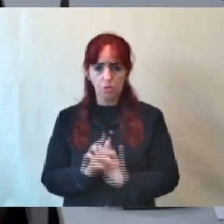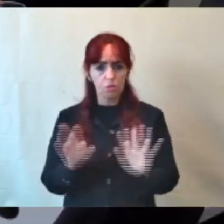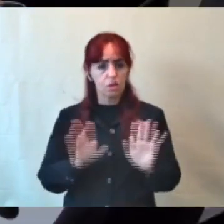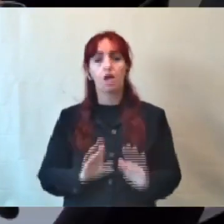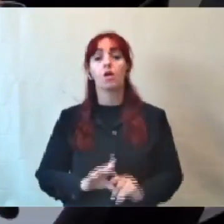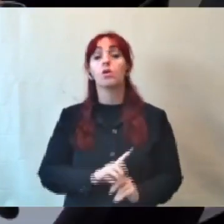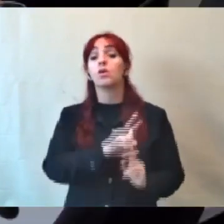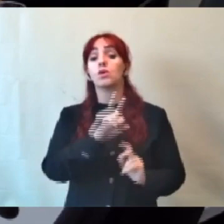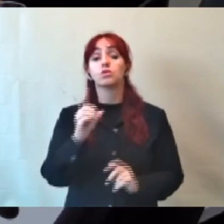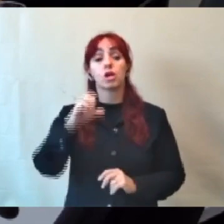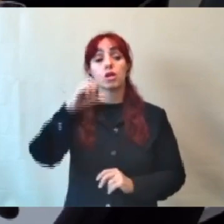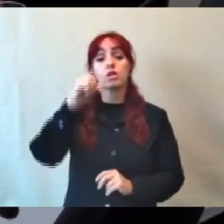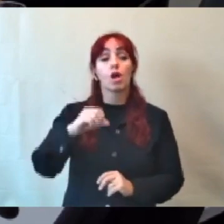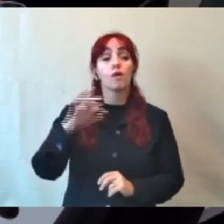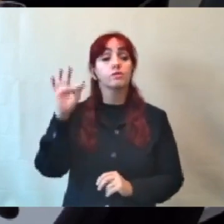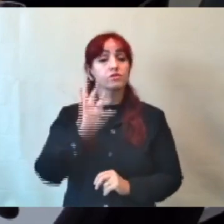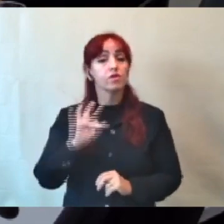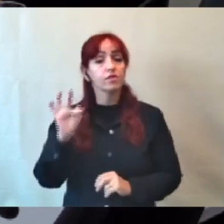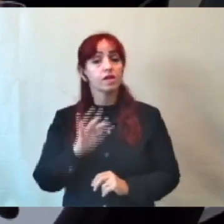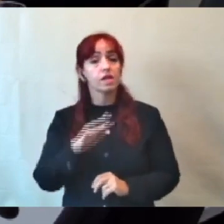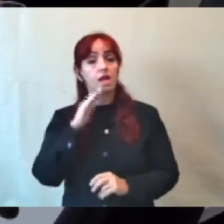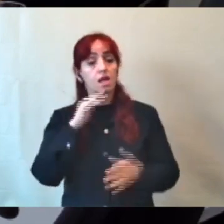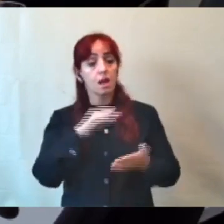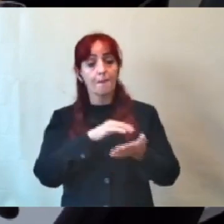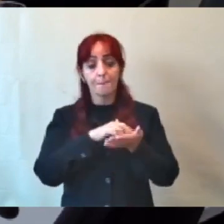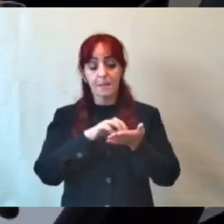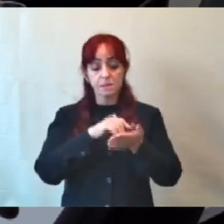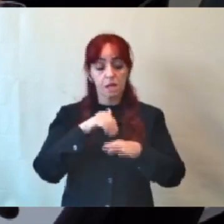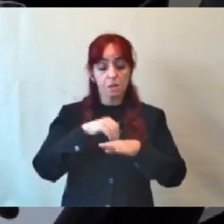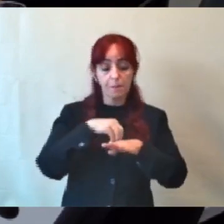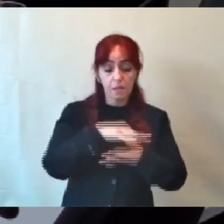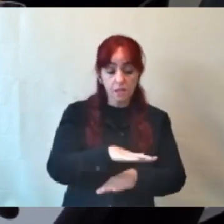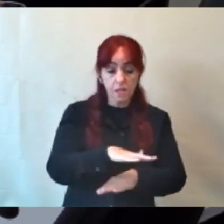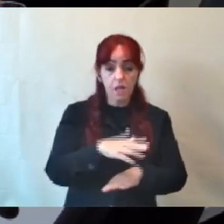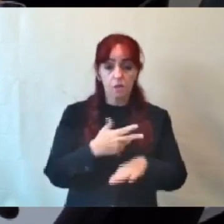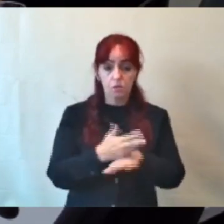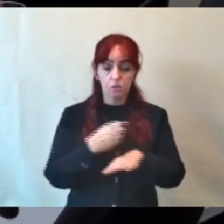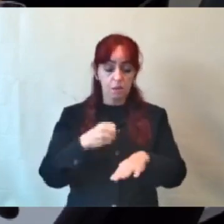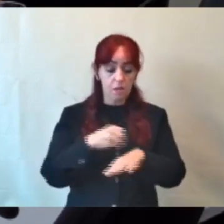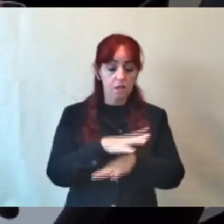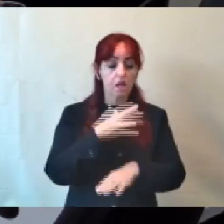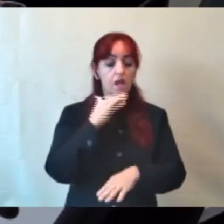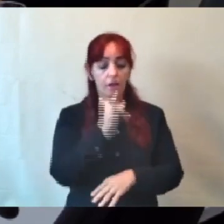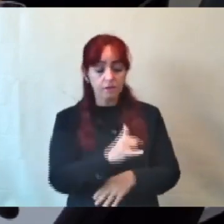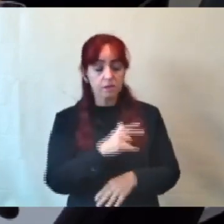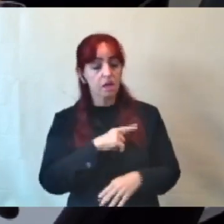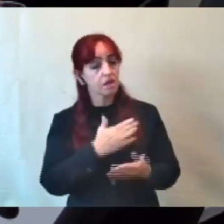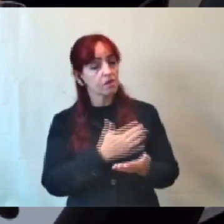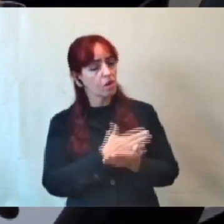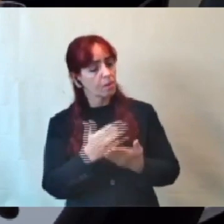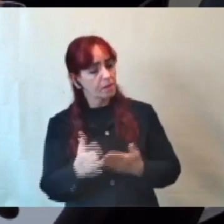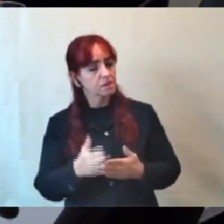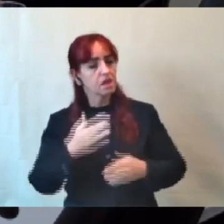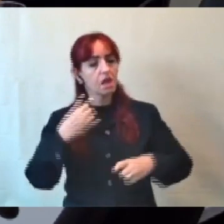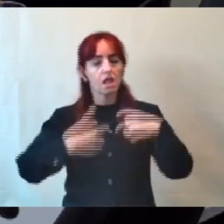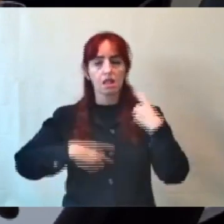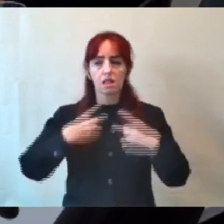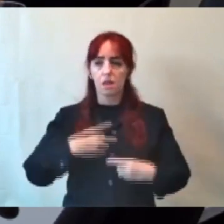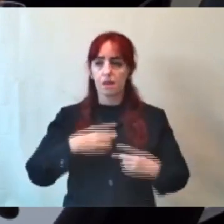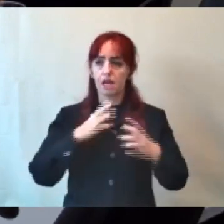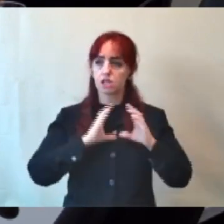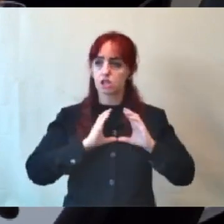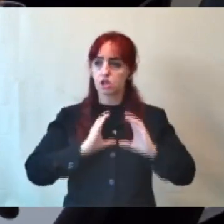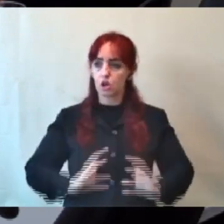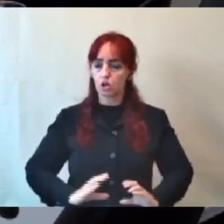eu mandei uma mensagem para ele dizendo que a gente estava iniciando o nosso debate do Código de Posturas, que a reunião seria dia 23, ou seja,